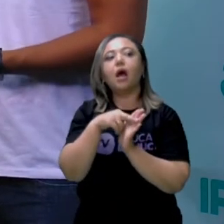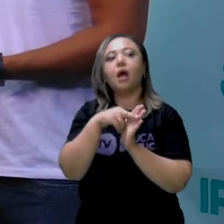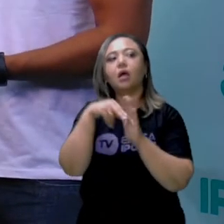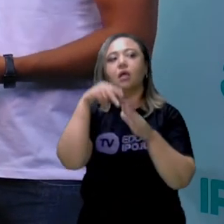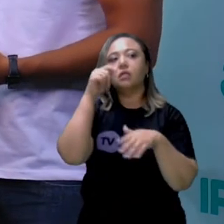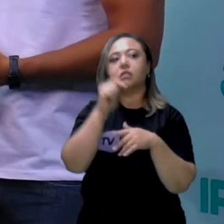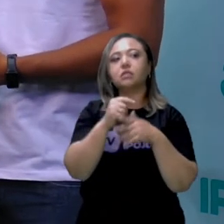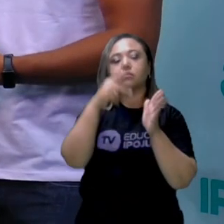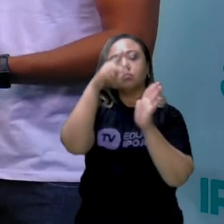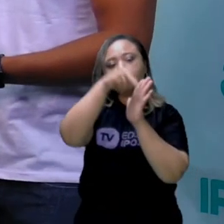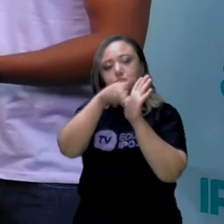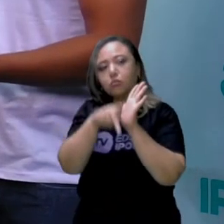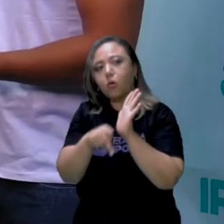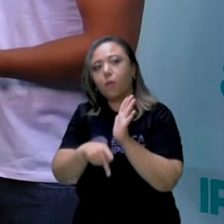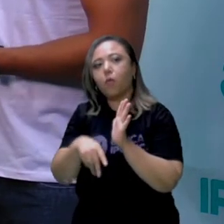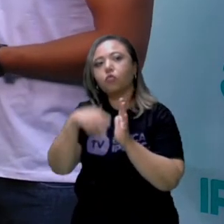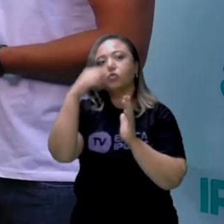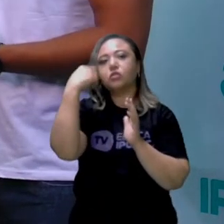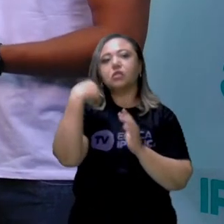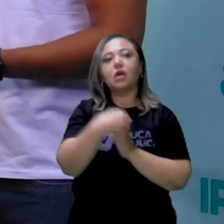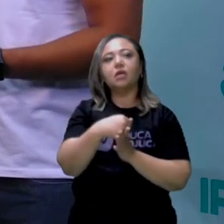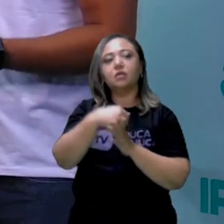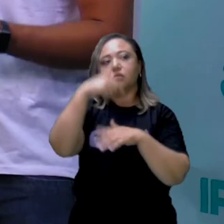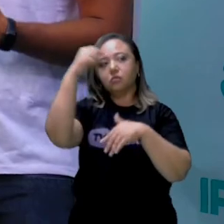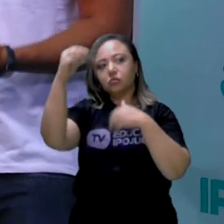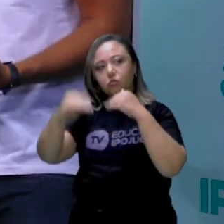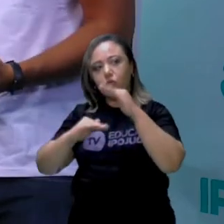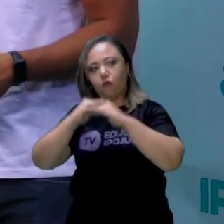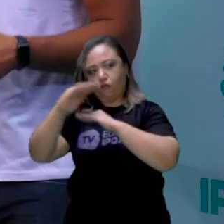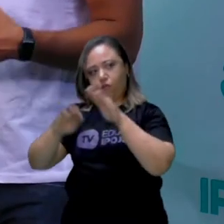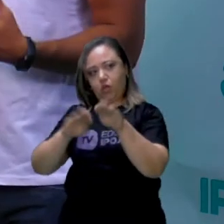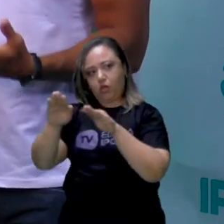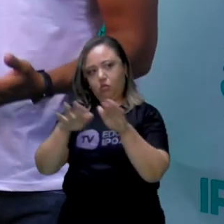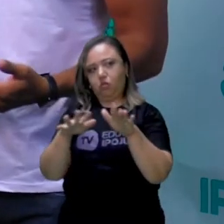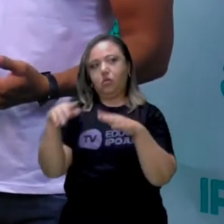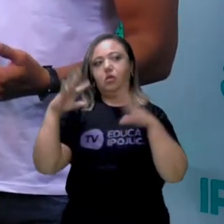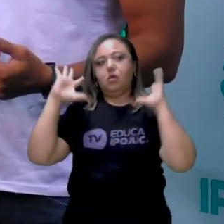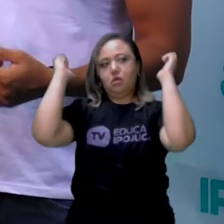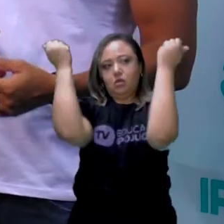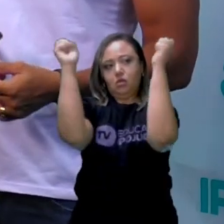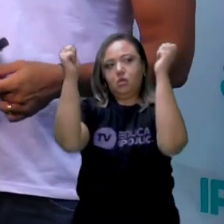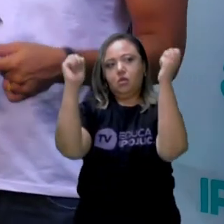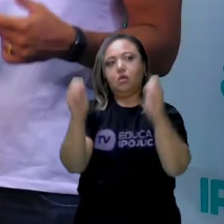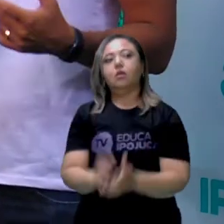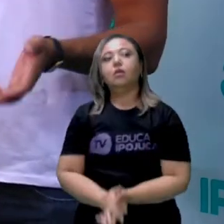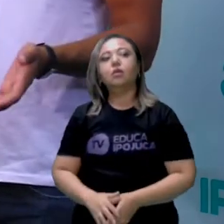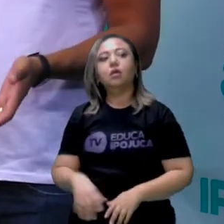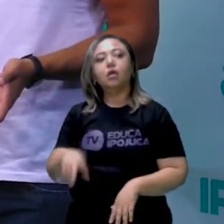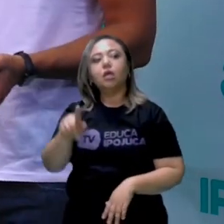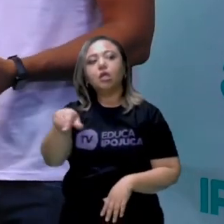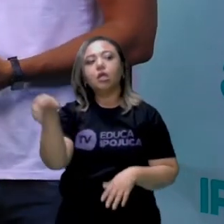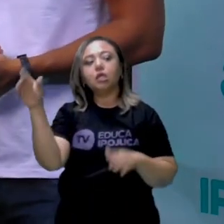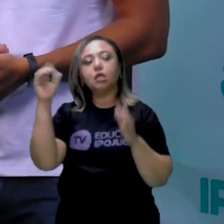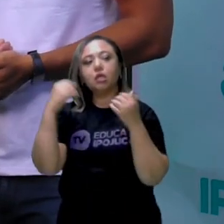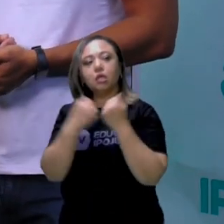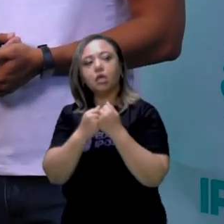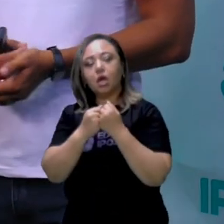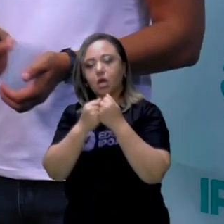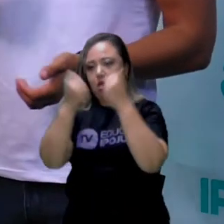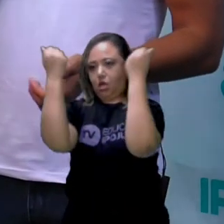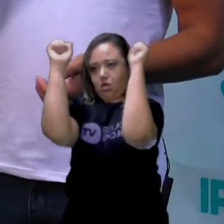E qual o objetivo do ensino da ginástica na Europa em pleno século XIX?